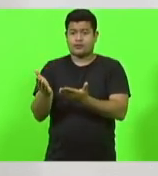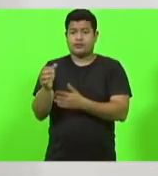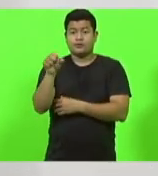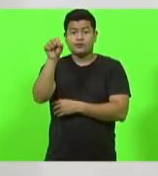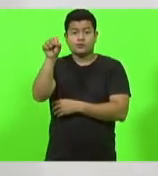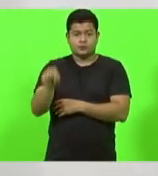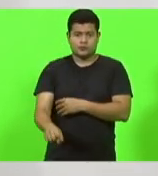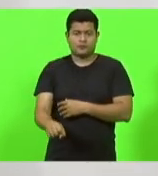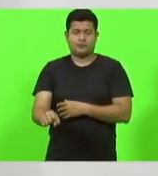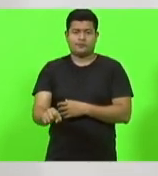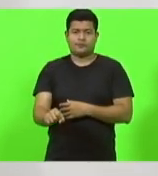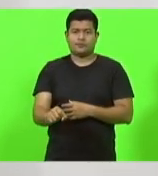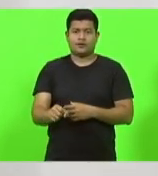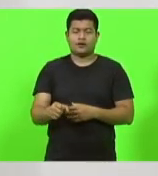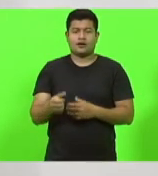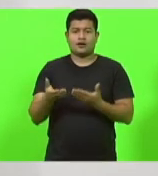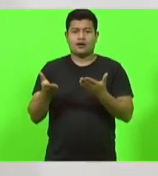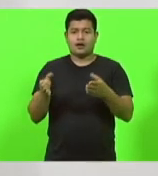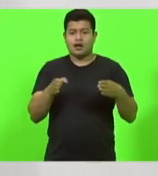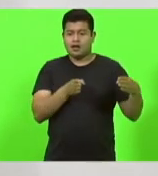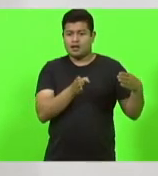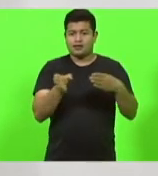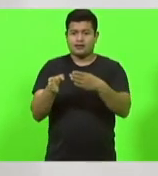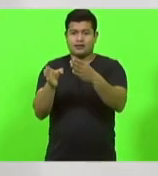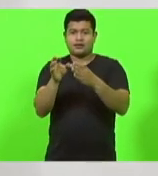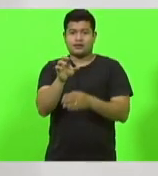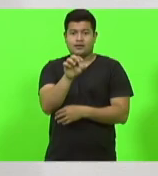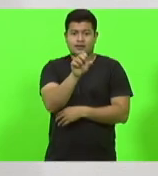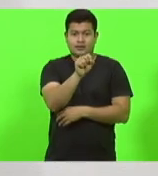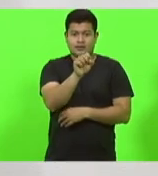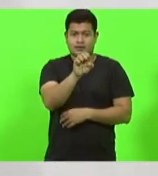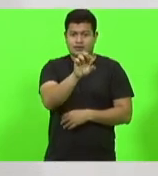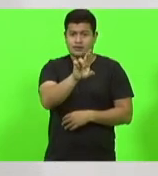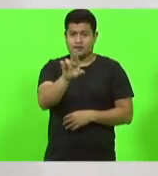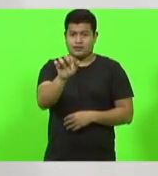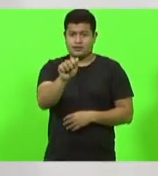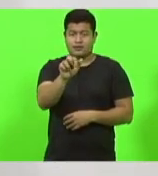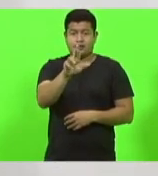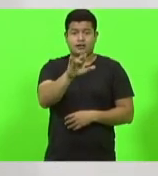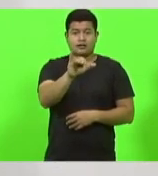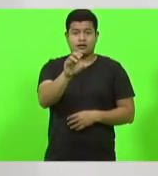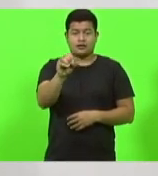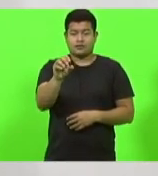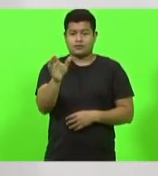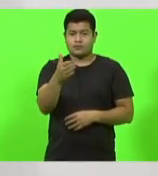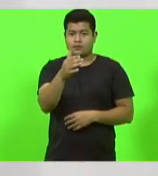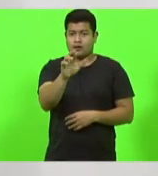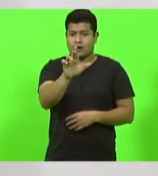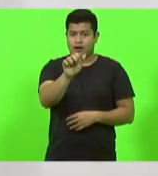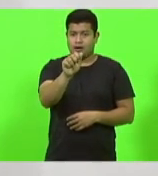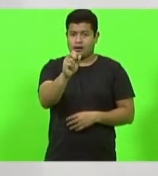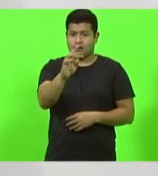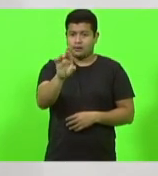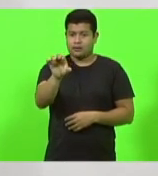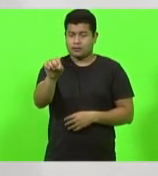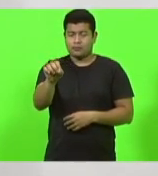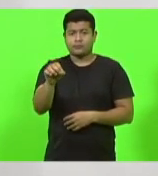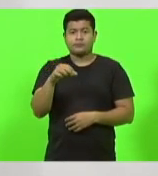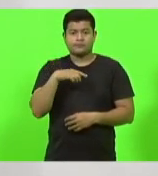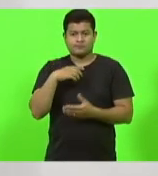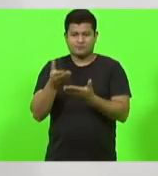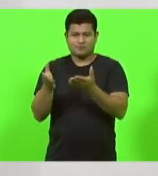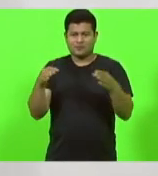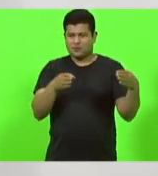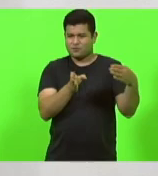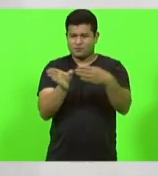e a Serra do Rio do Rastro ela está liberada. Tanta polêmica, tanta discussão, tanta insegurança, tanta